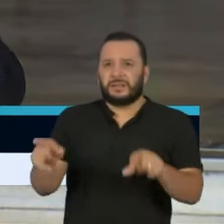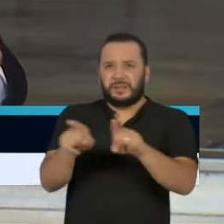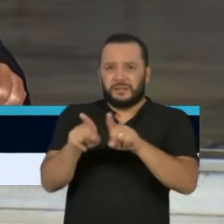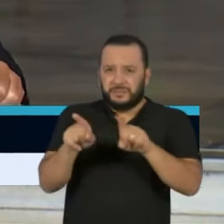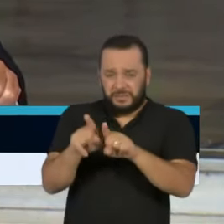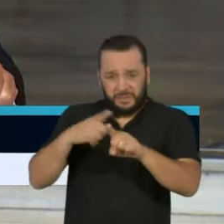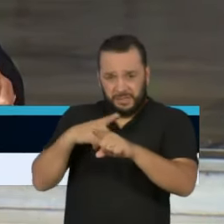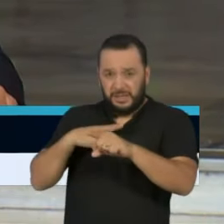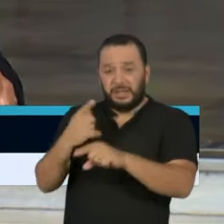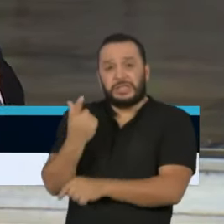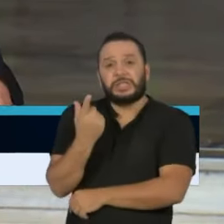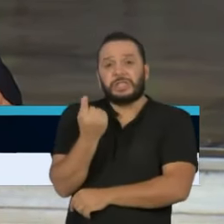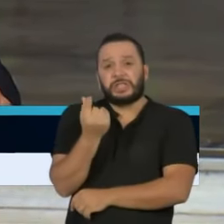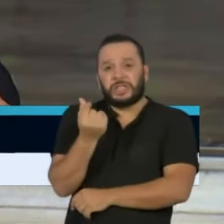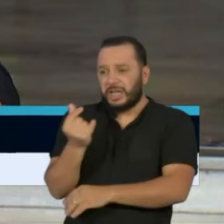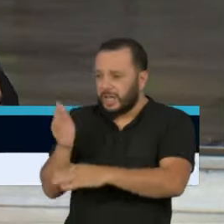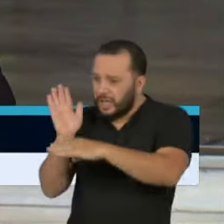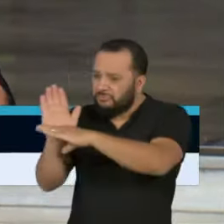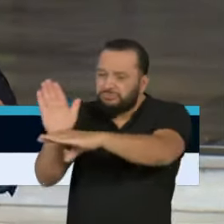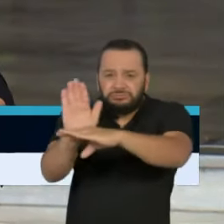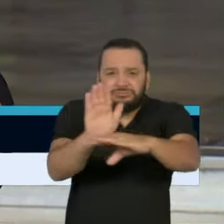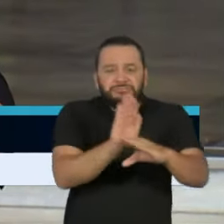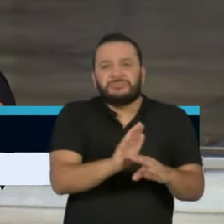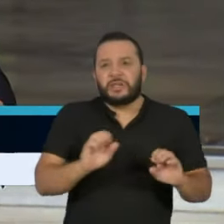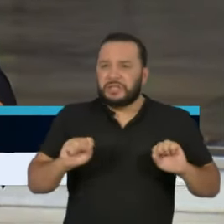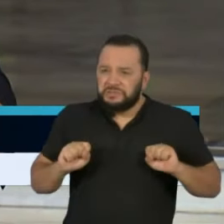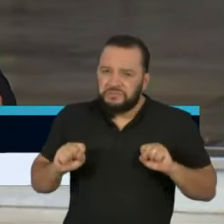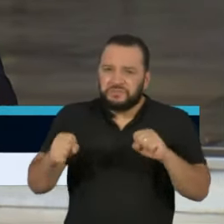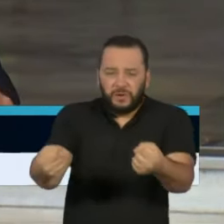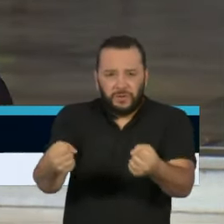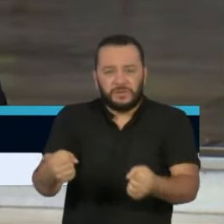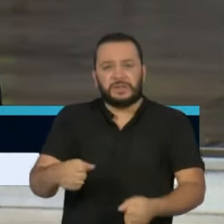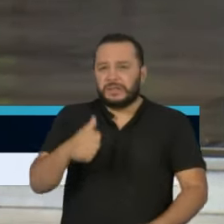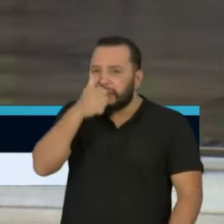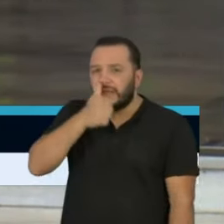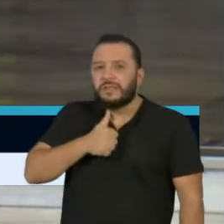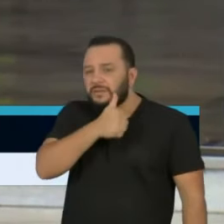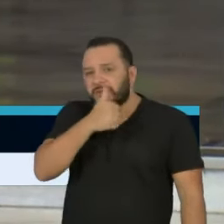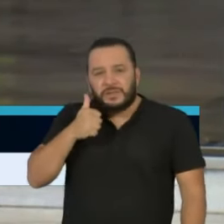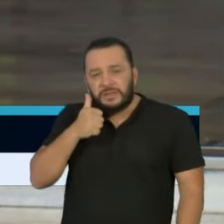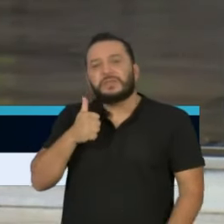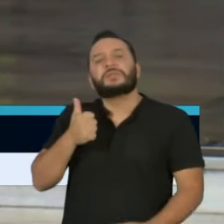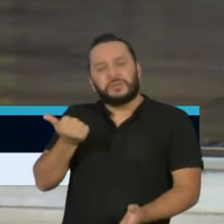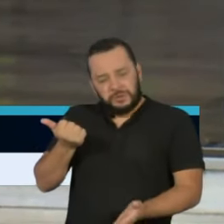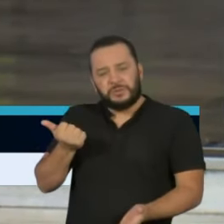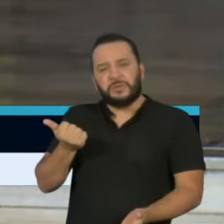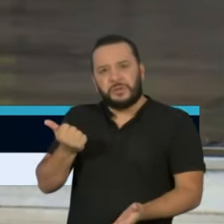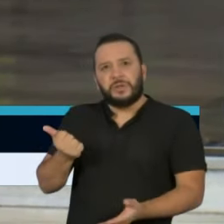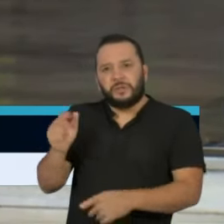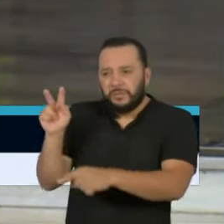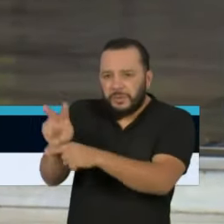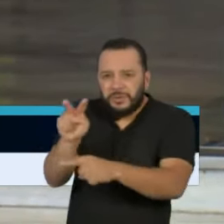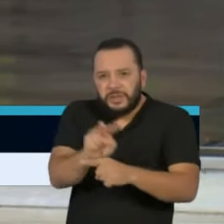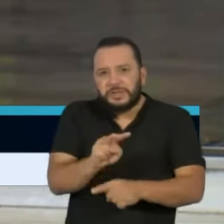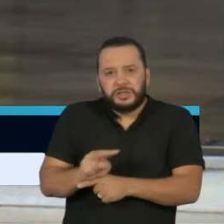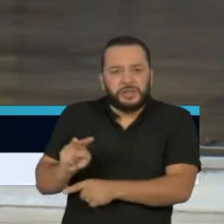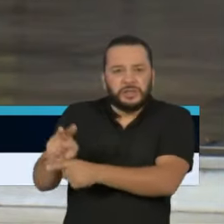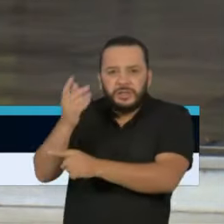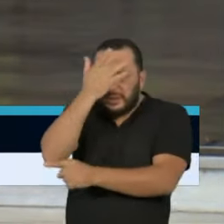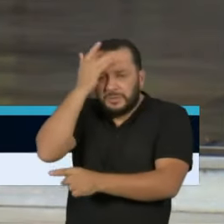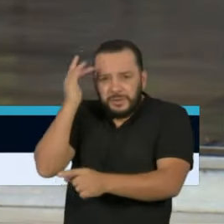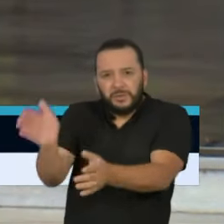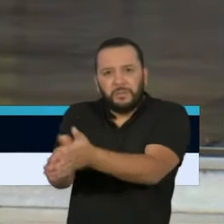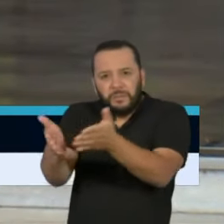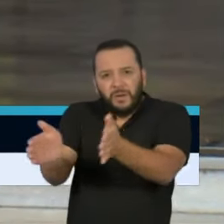com o seu dinheiro, com o seu esforço e com o seu sacrifício para proteger os mais pobres e os desvalidos.